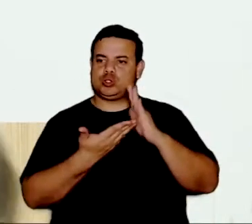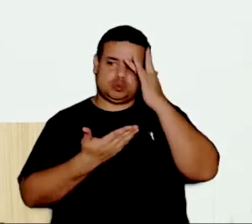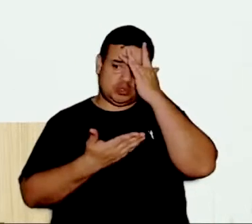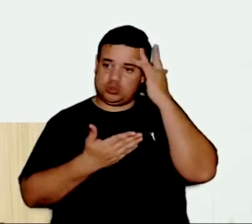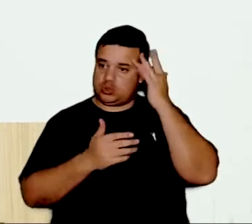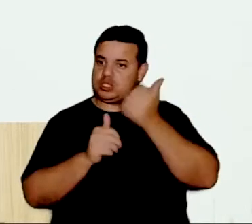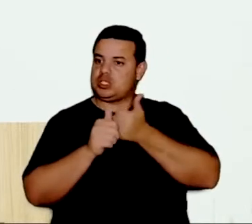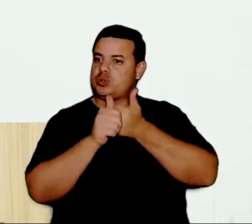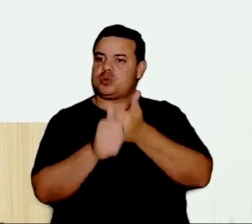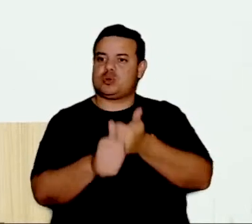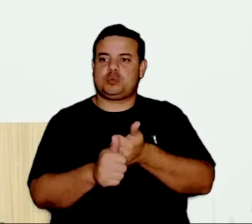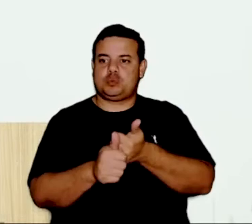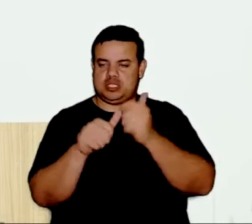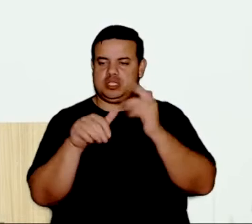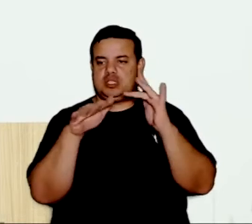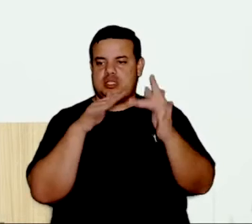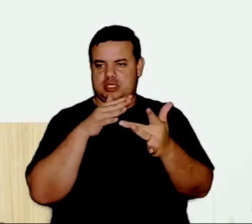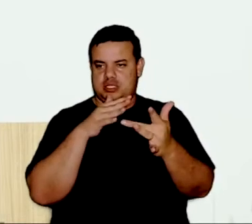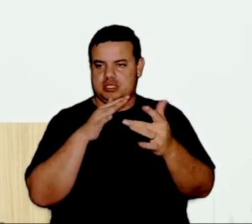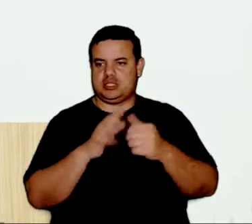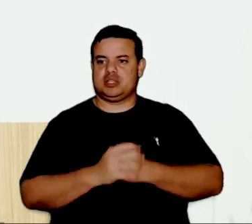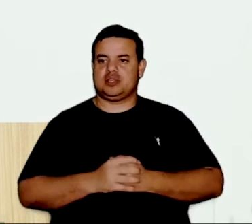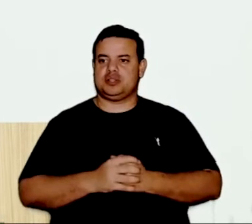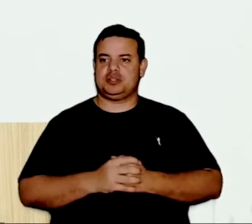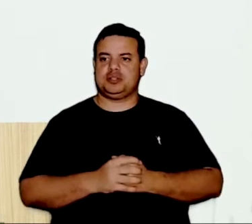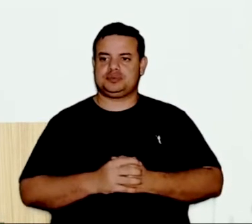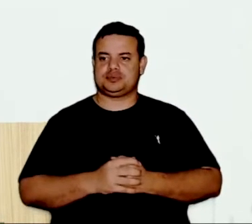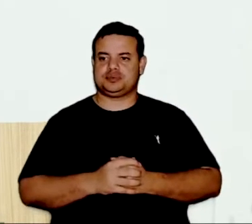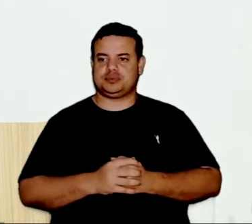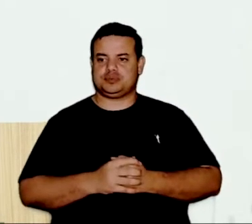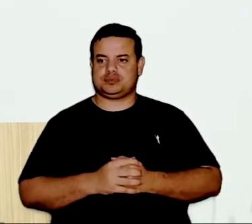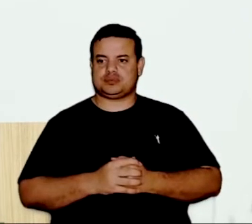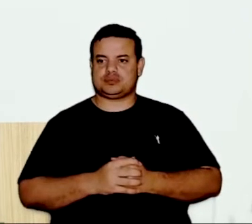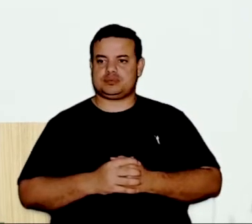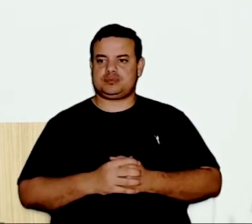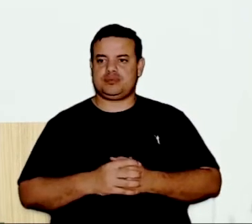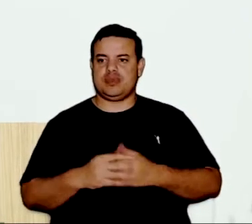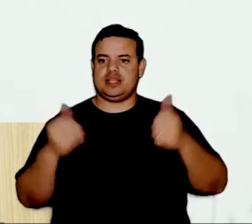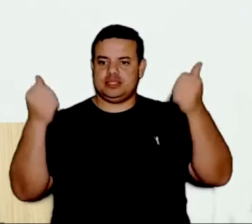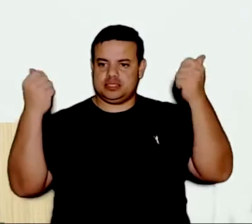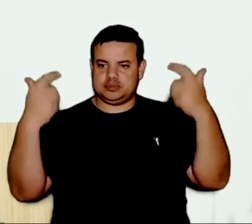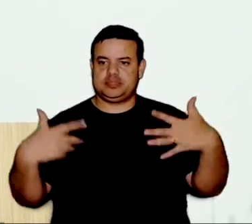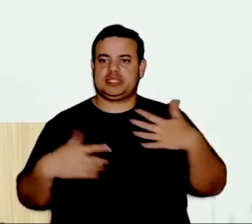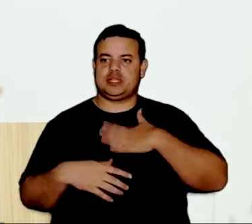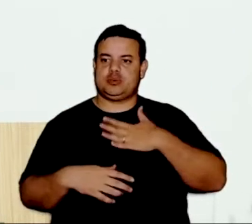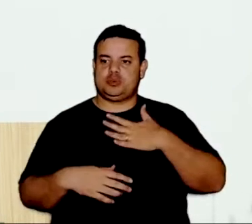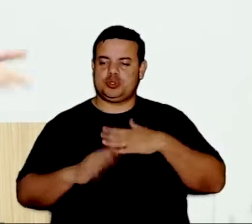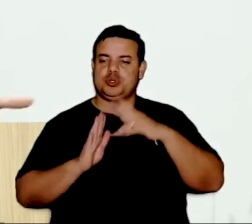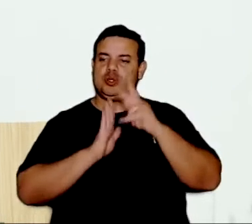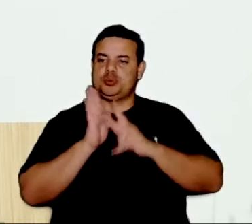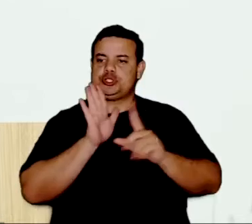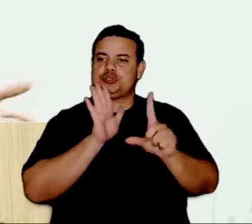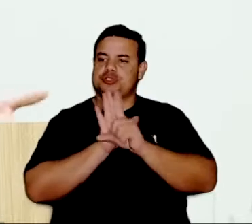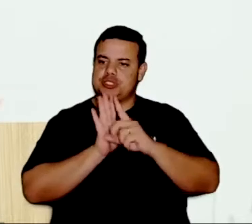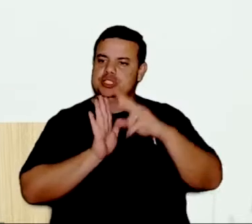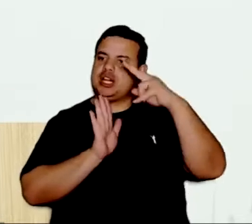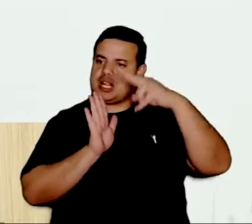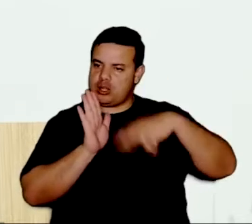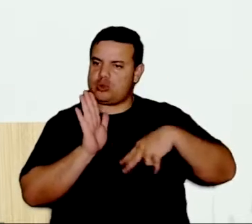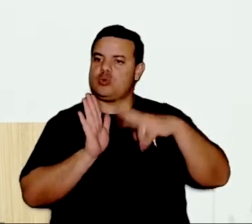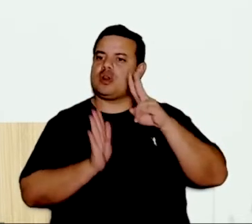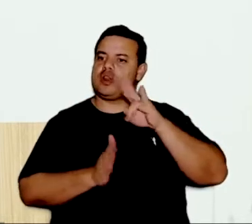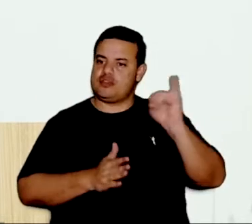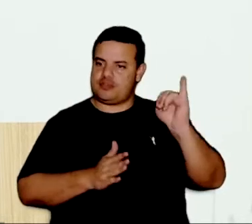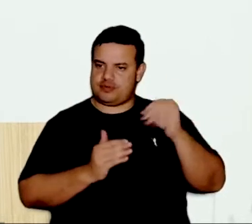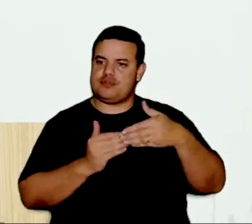meio de comunicação. Quero falar sobre o meu projeto de lei, que foi para a leitura, que vai para a leitura, foi para a leitura, está em leitura